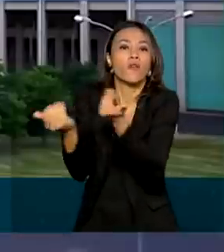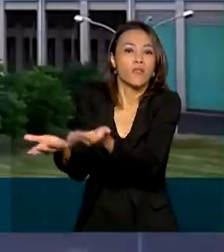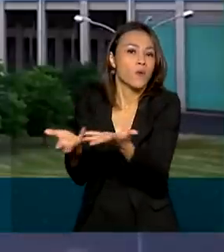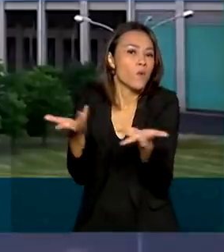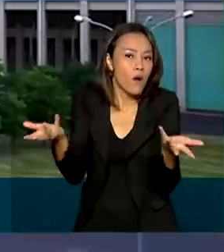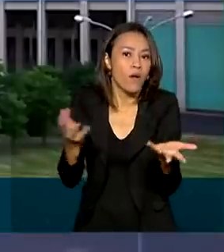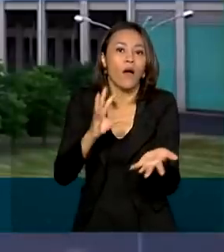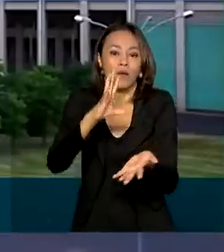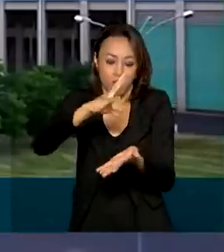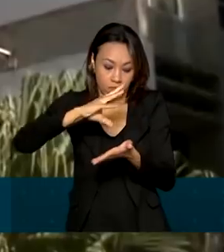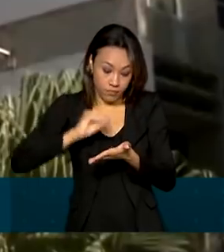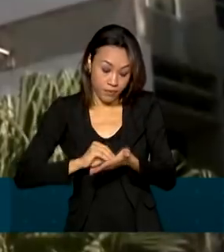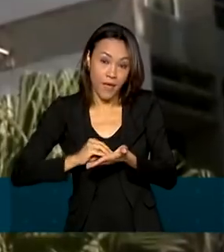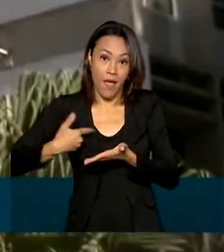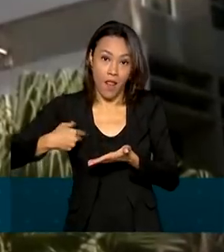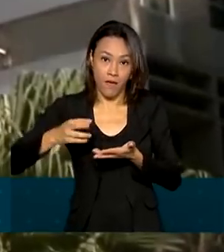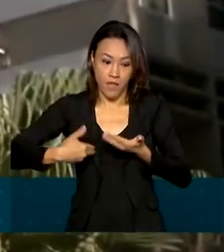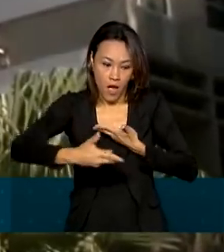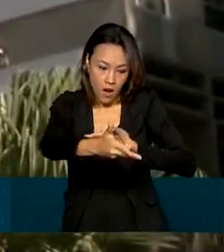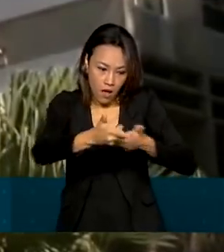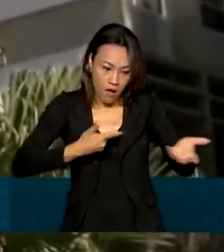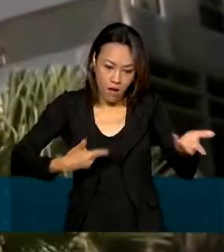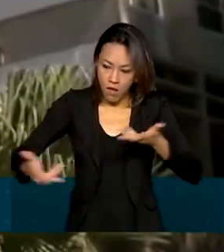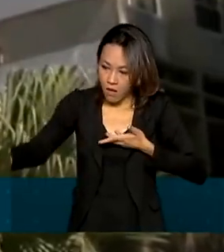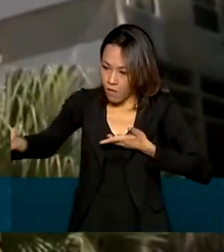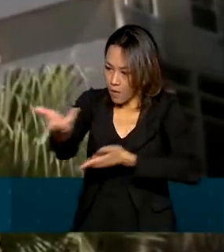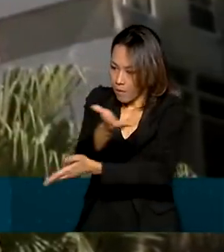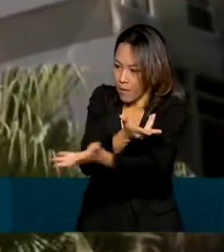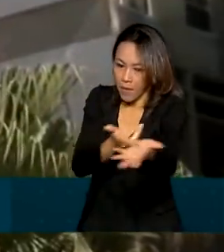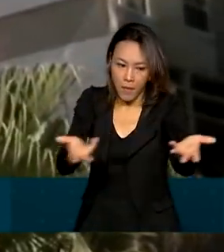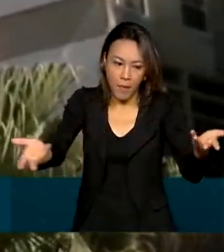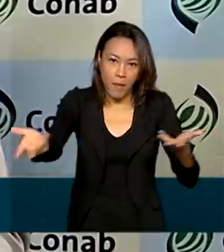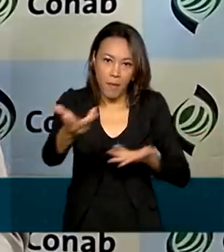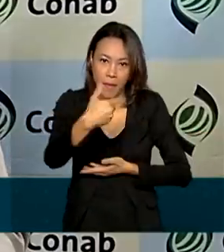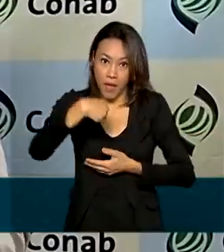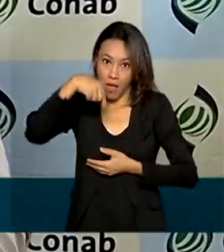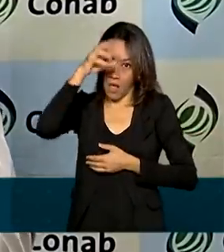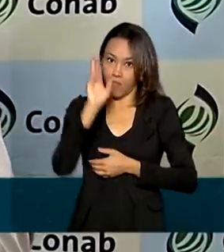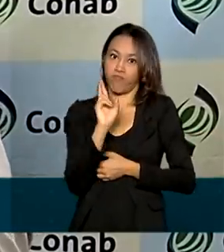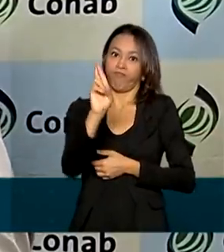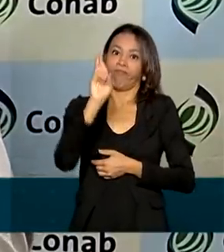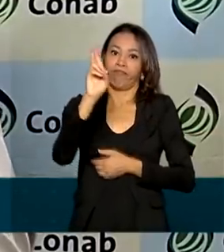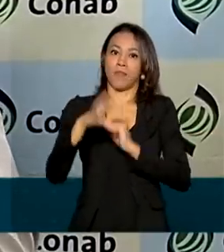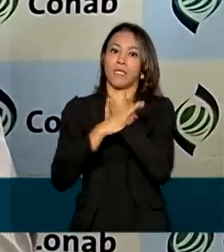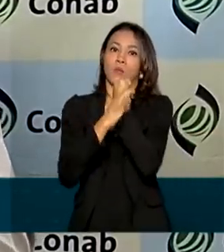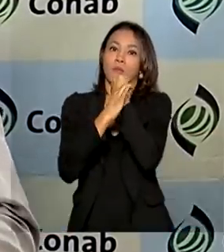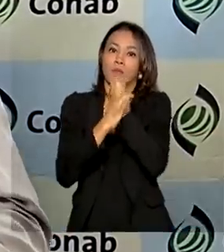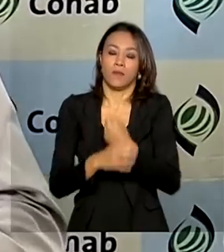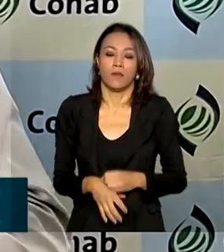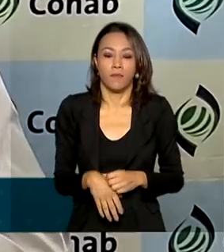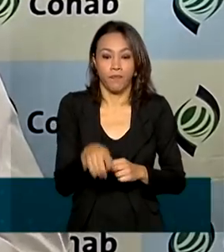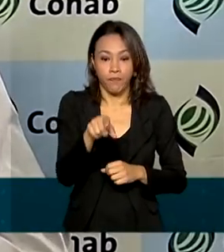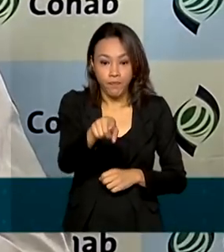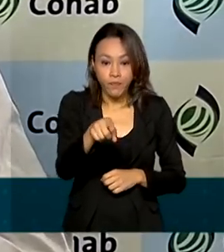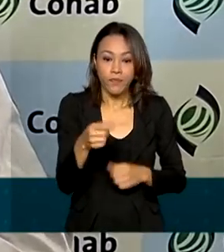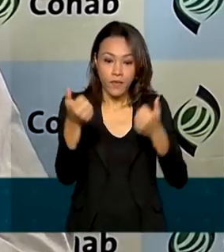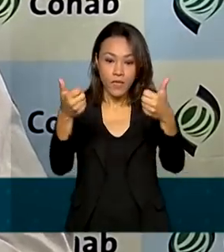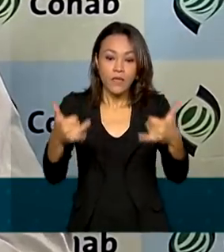Conab será a mediadora para garantir a segurança do negócio. E vai nos dar ali